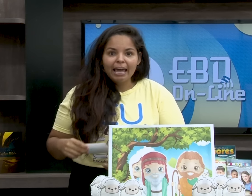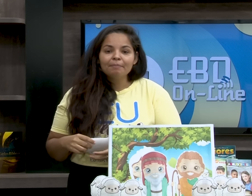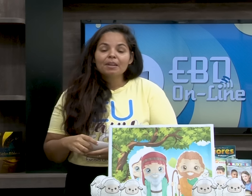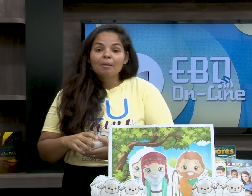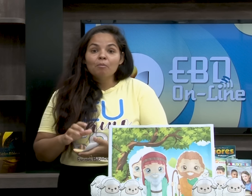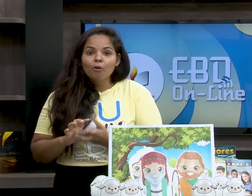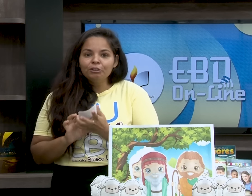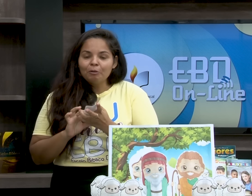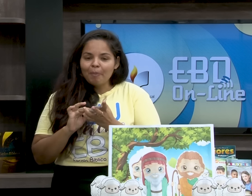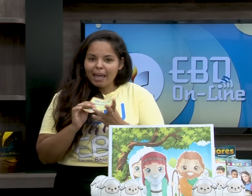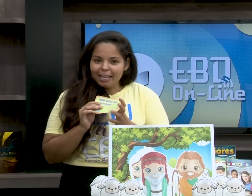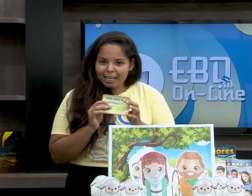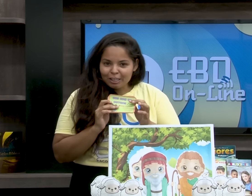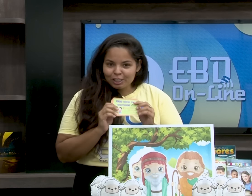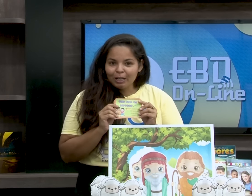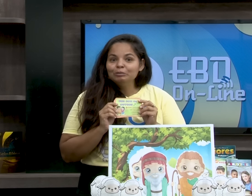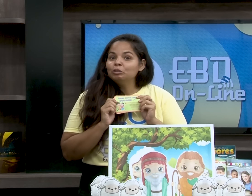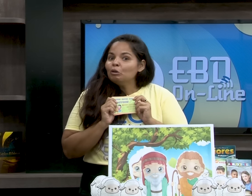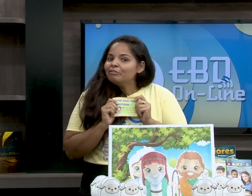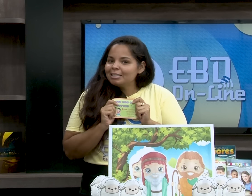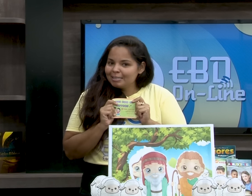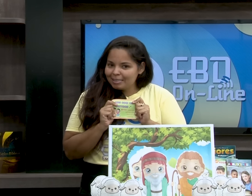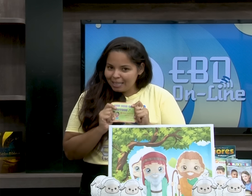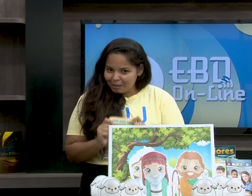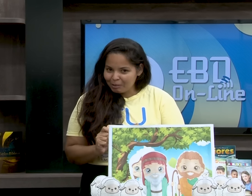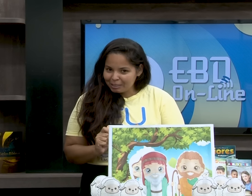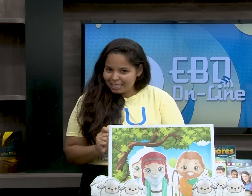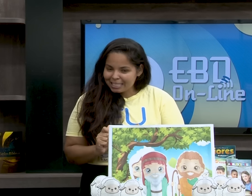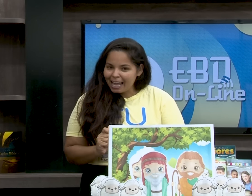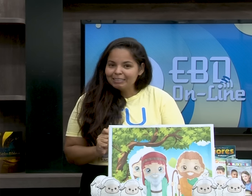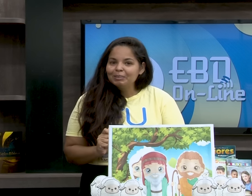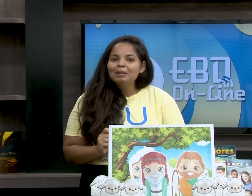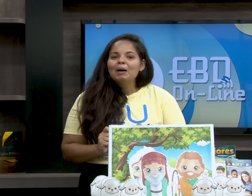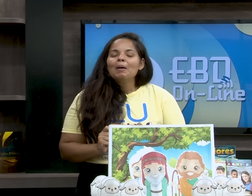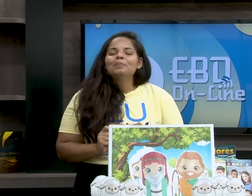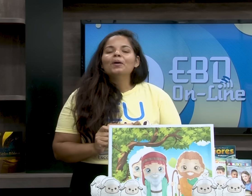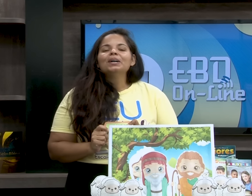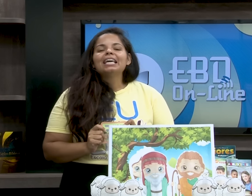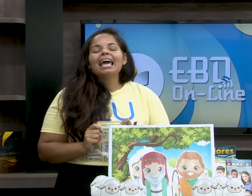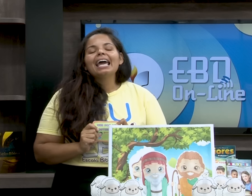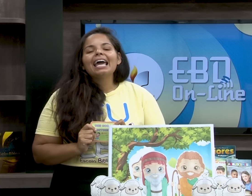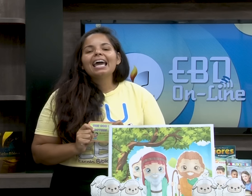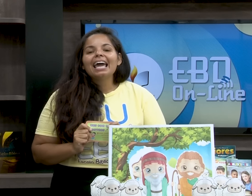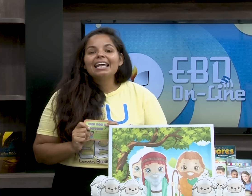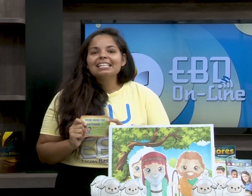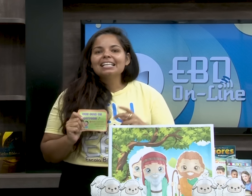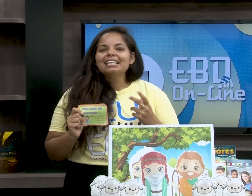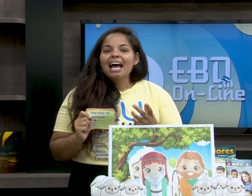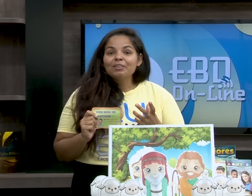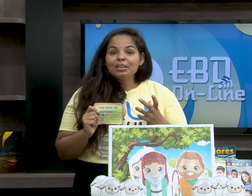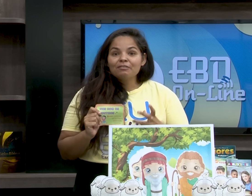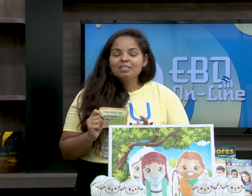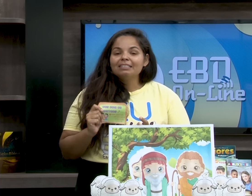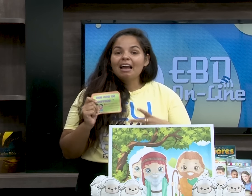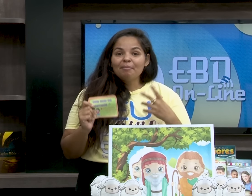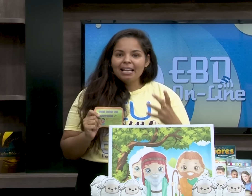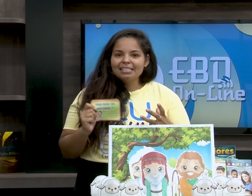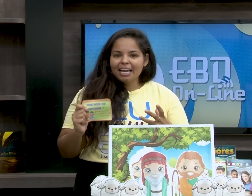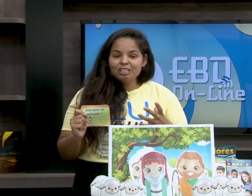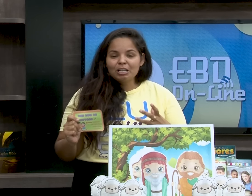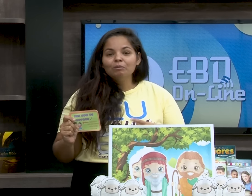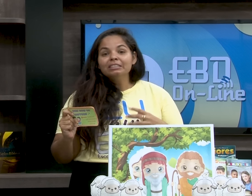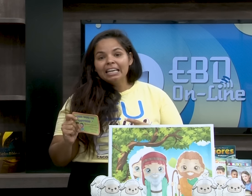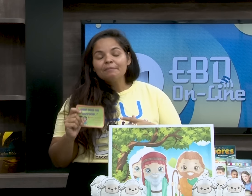aluno, né? Muito bem a questão do versículo, tá certo? Porque é necessário que você